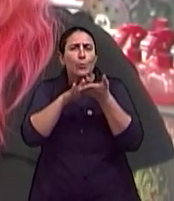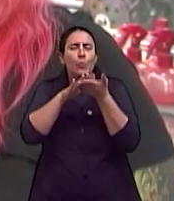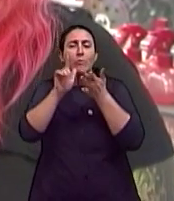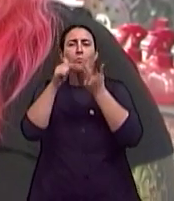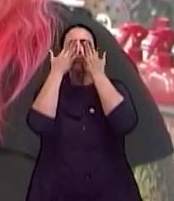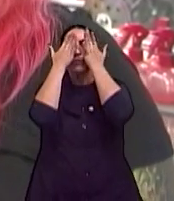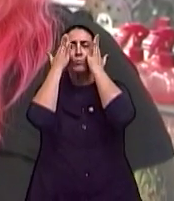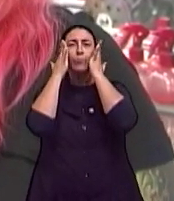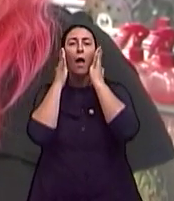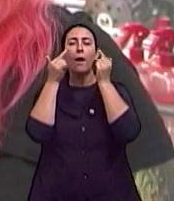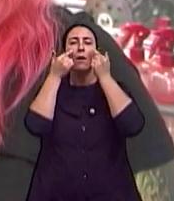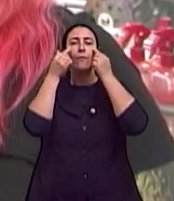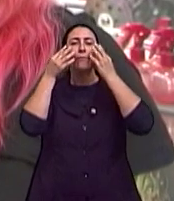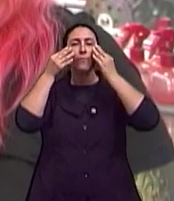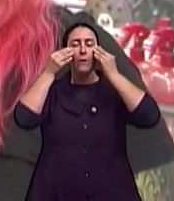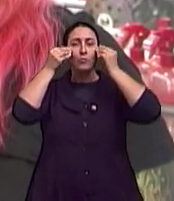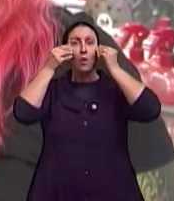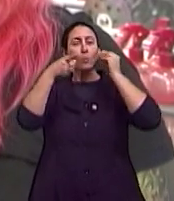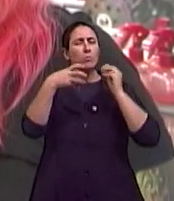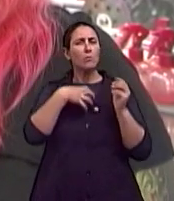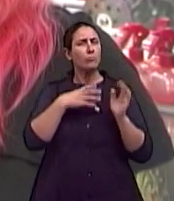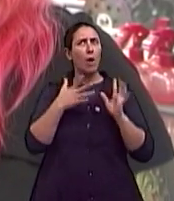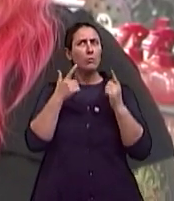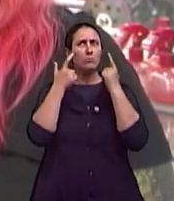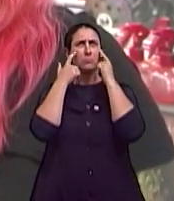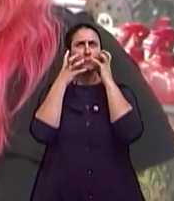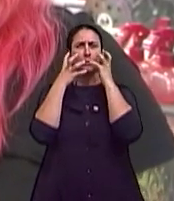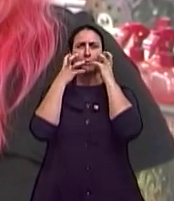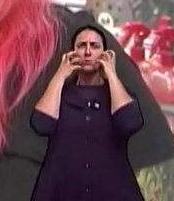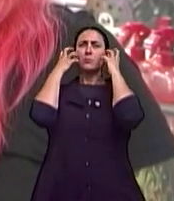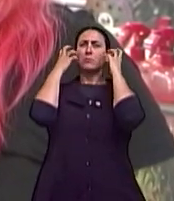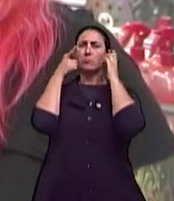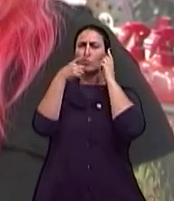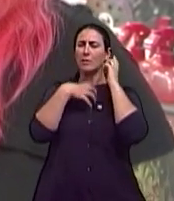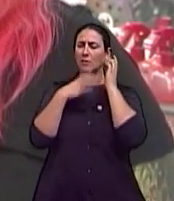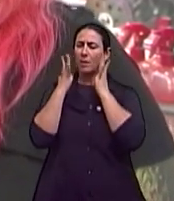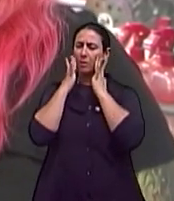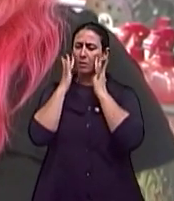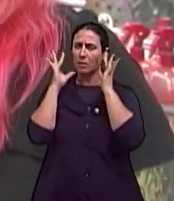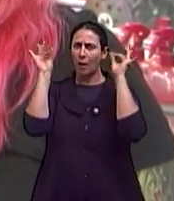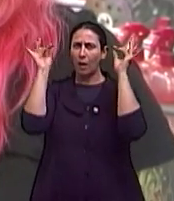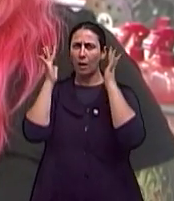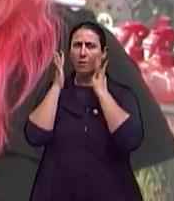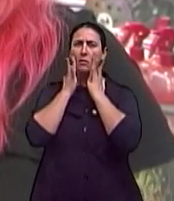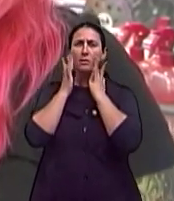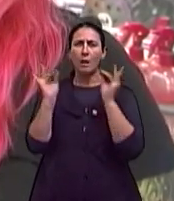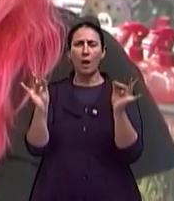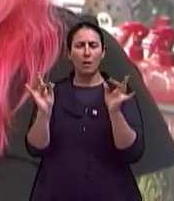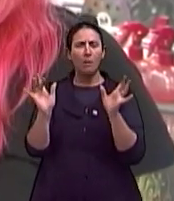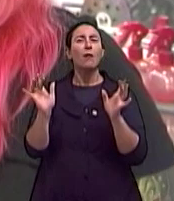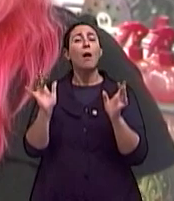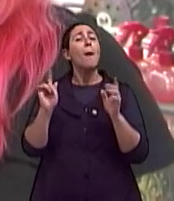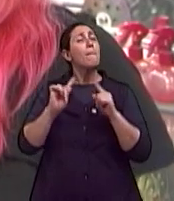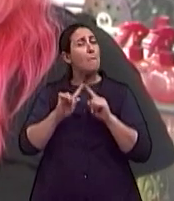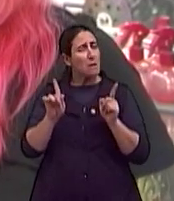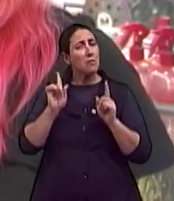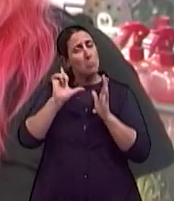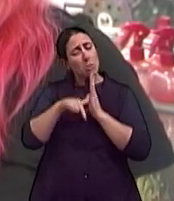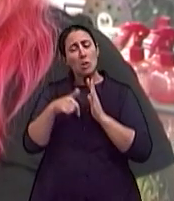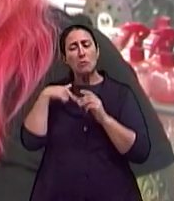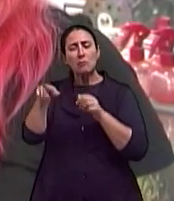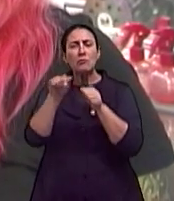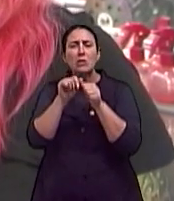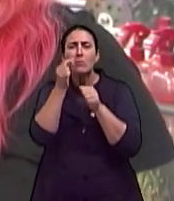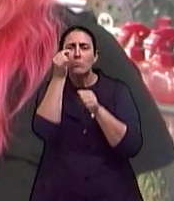disfarçado. Tu sente na hora que tu tá aplicando que a pele dá uma secada e dá uma veludada. Depois eu passei um corretivozinho, né? Pra as